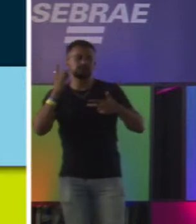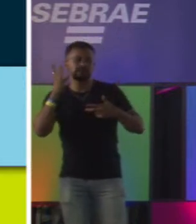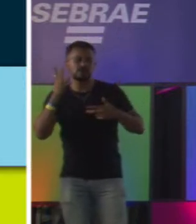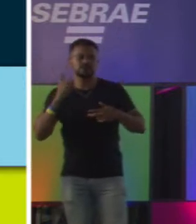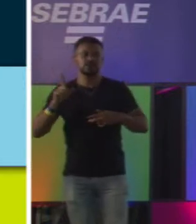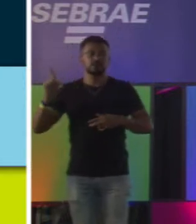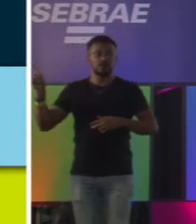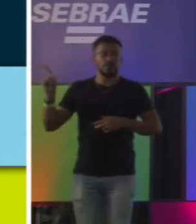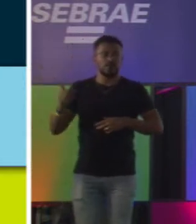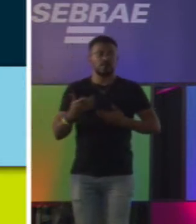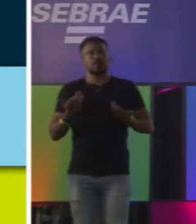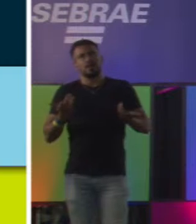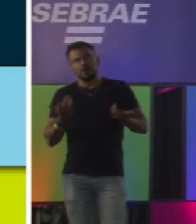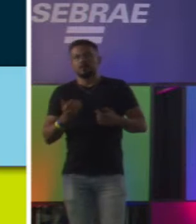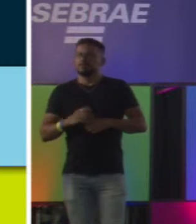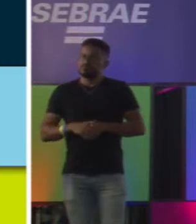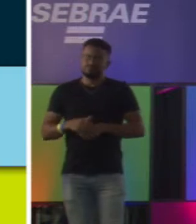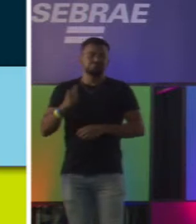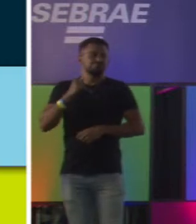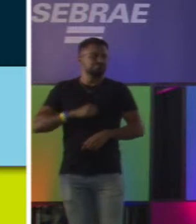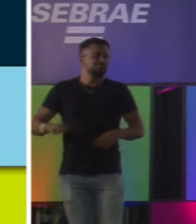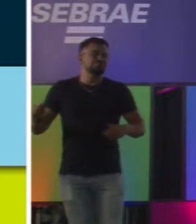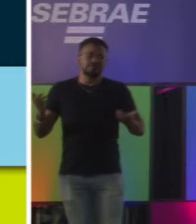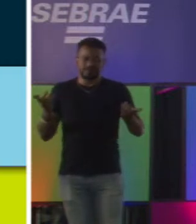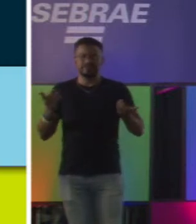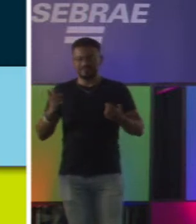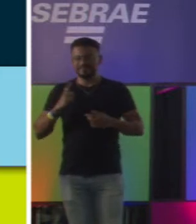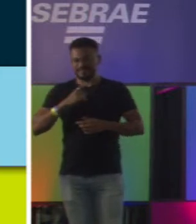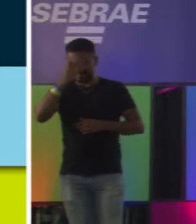ali, cansado. É, que bosta. Então,